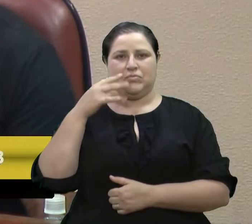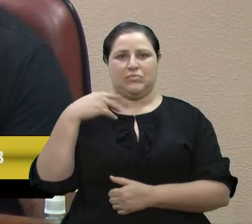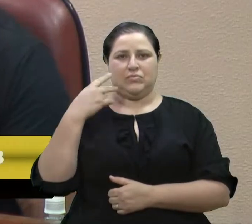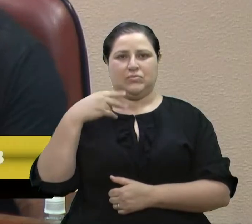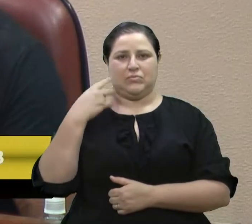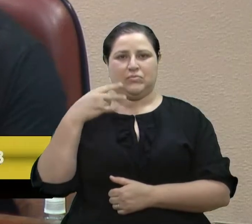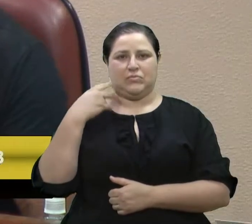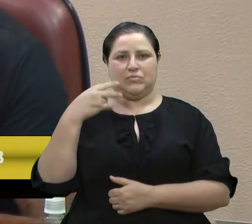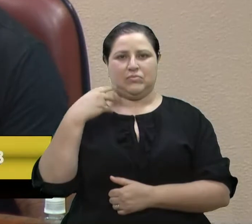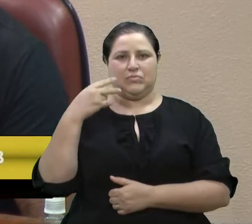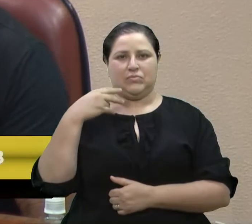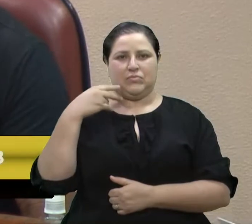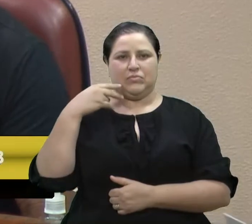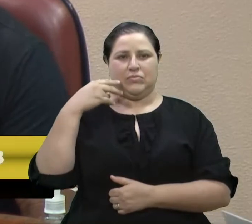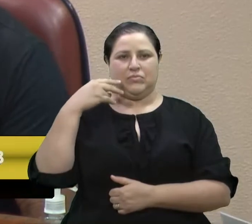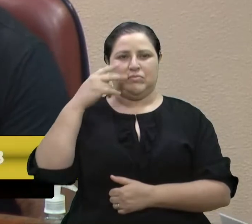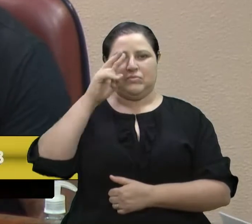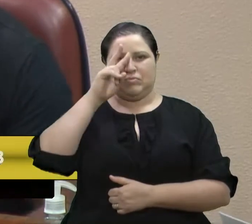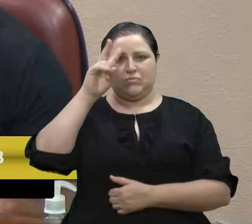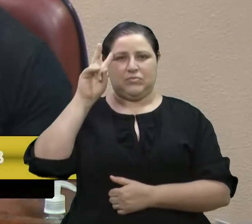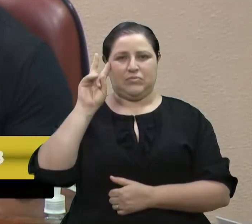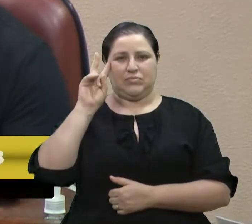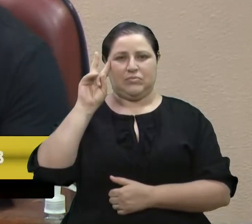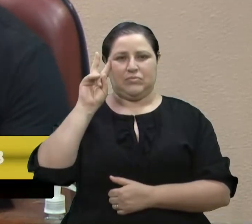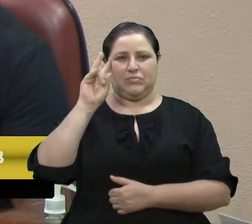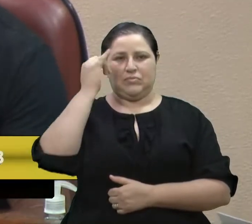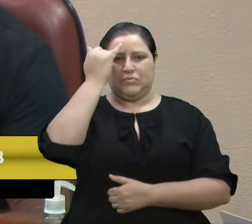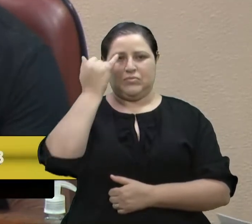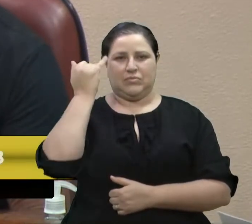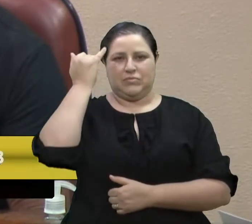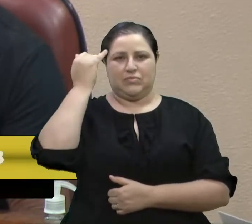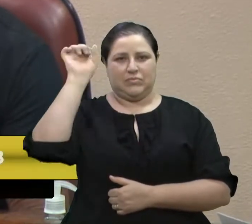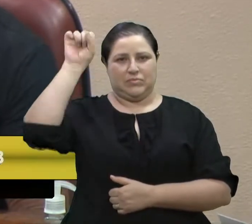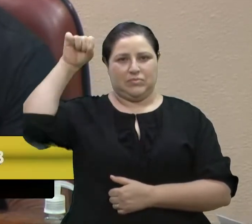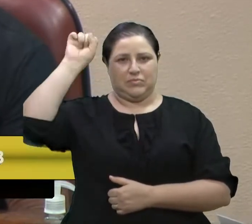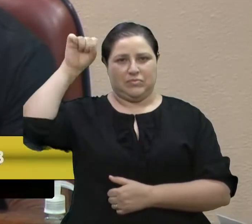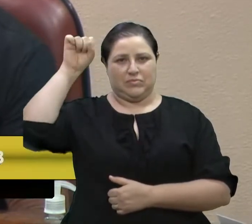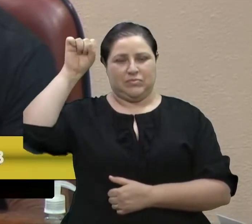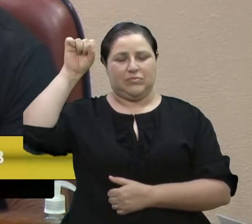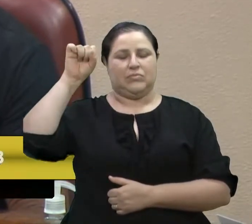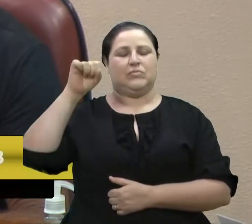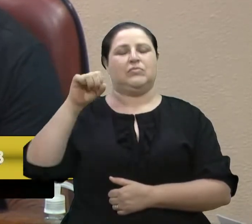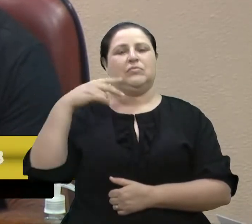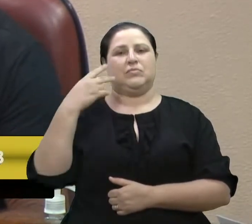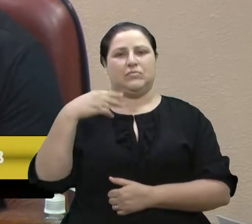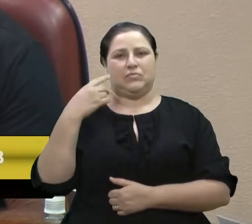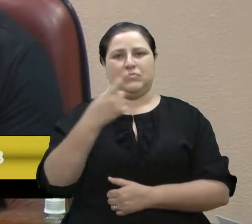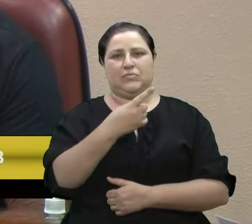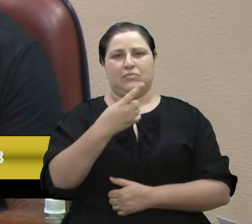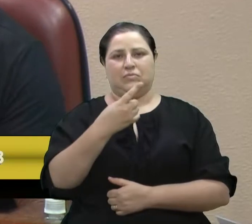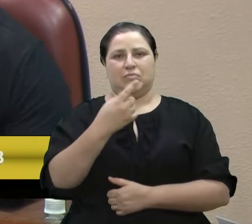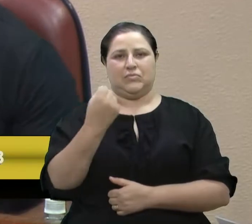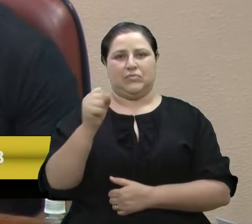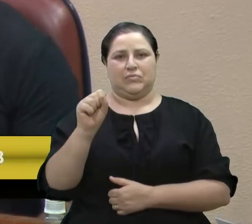Evelucindo Enzo, Zé D'Ambros, Clóvis Xuxa, vereadores que compõem a 10ª Legislatura,